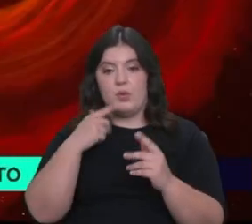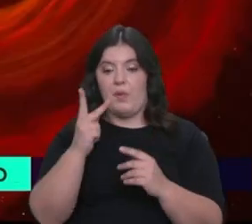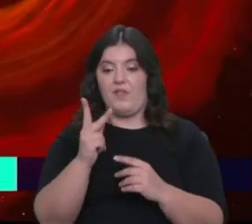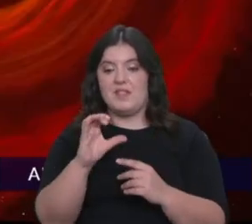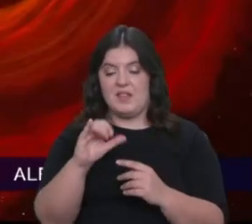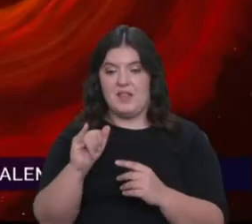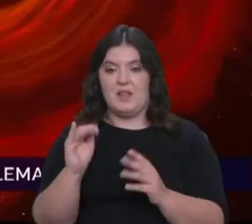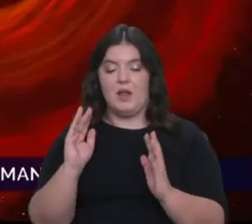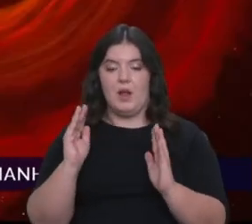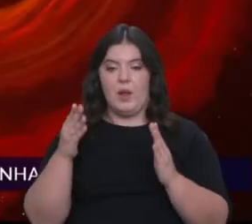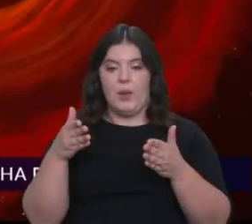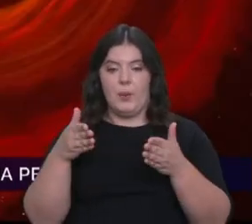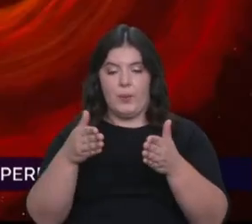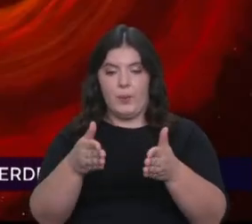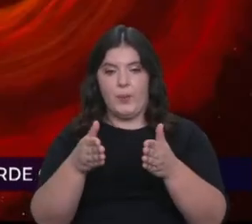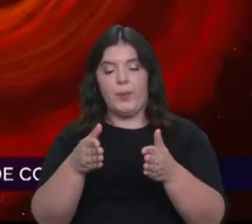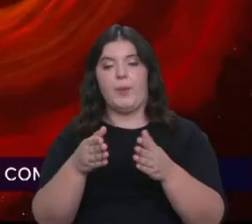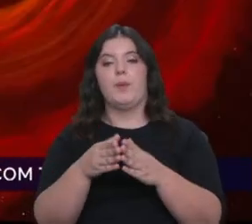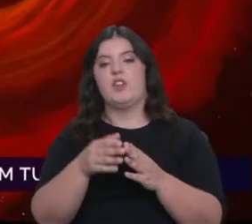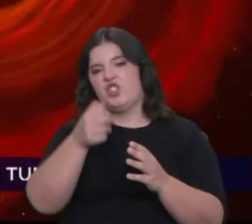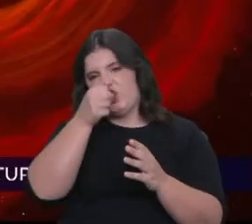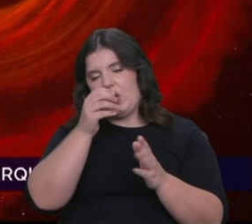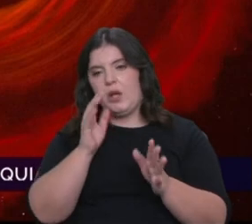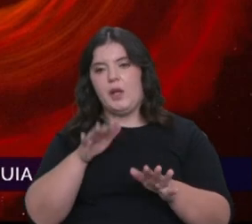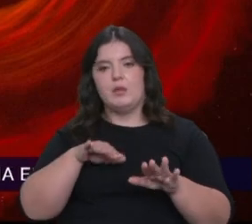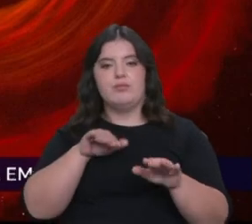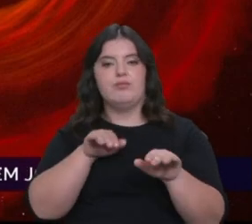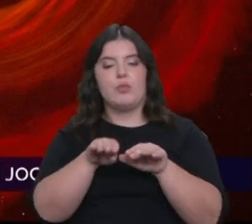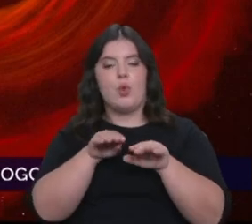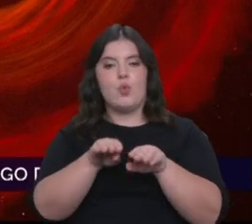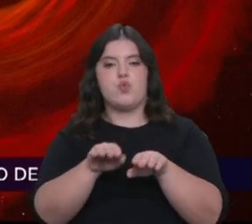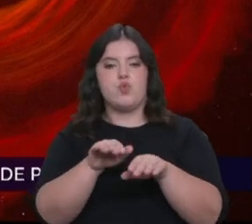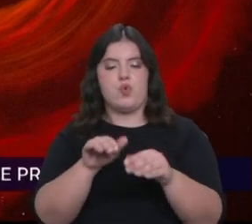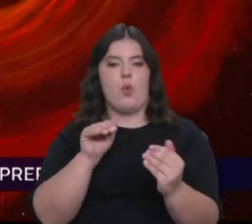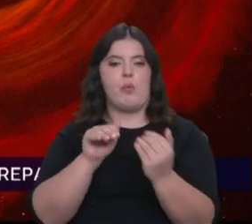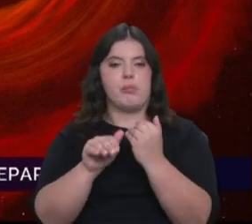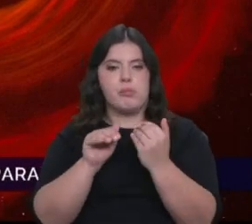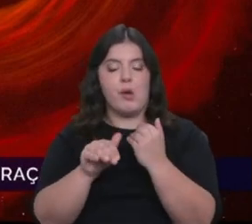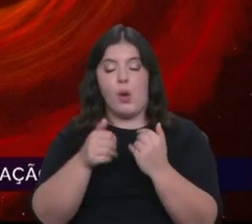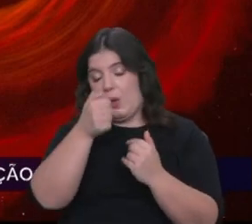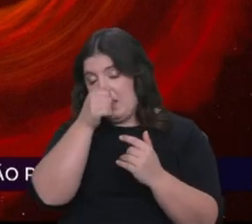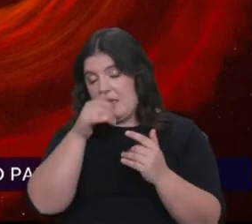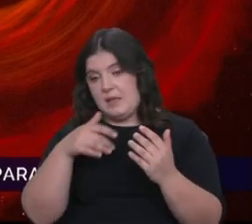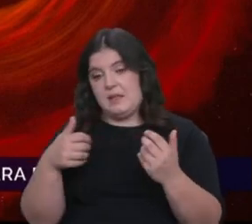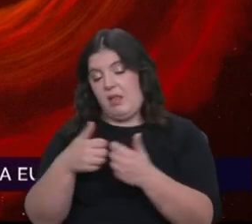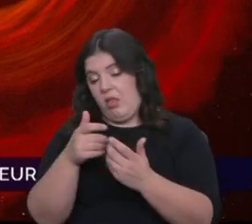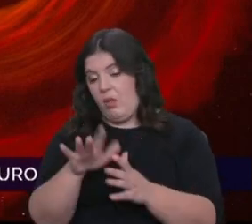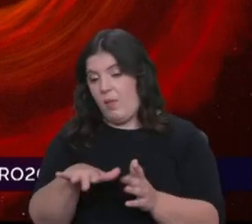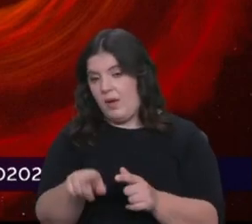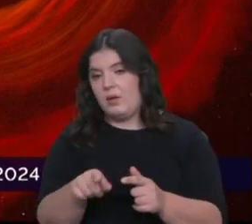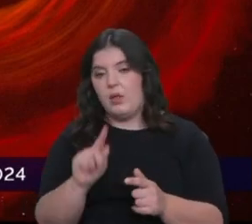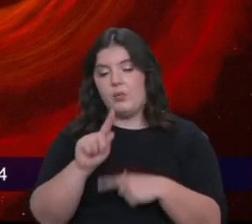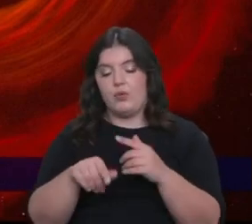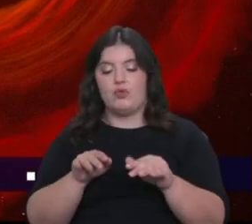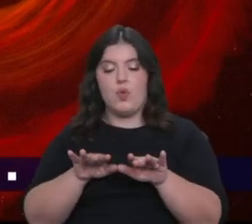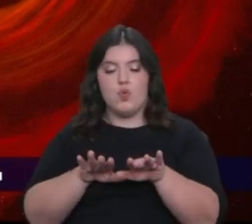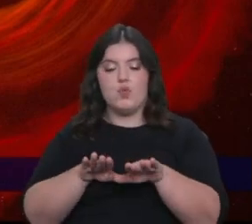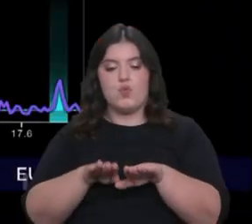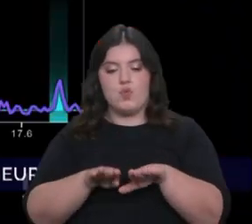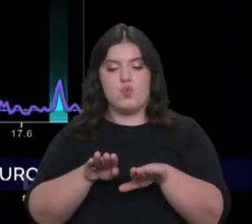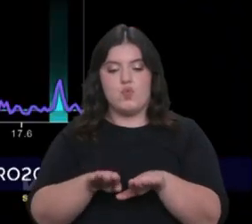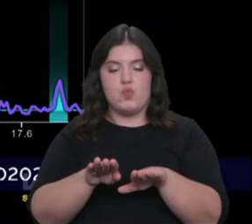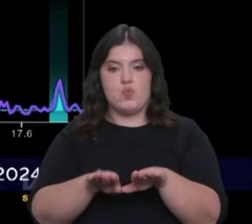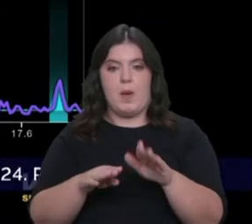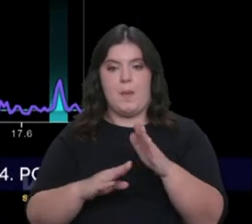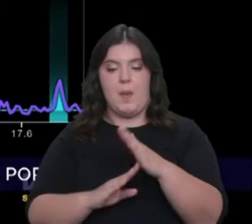está tudo cheio de trânsito, ou porque aconteceu no ocidente, ou quer que seja, numa determinada zona, e depois nós vemos os carros a